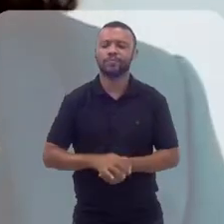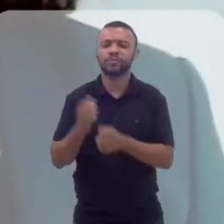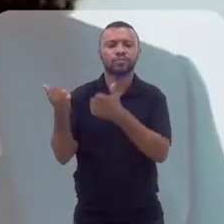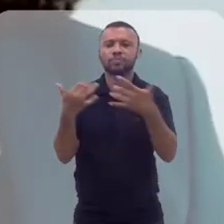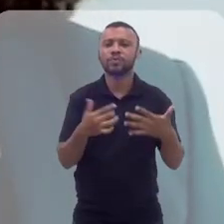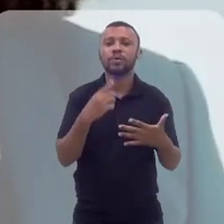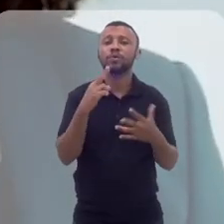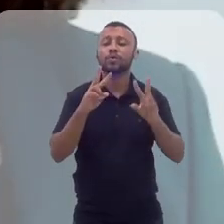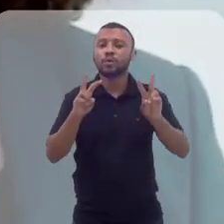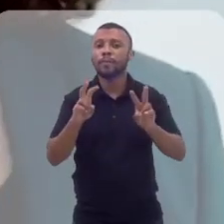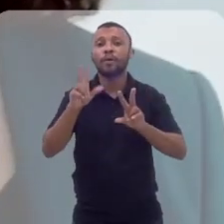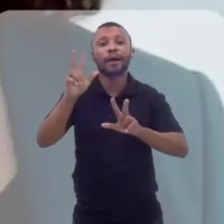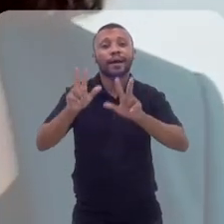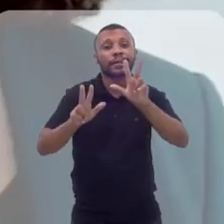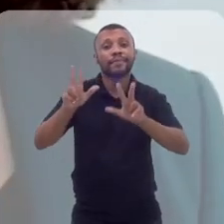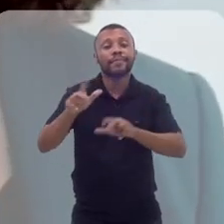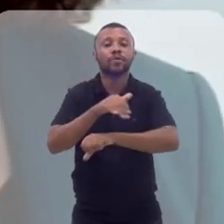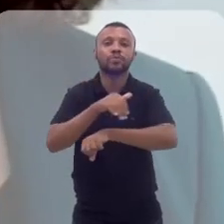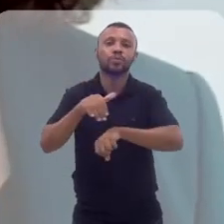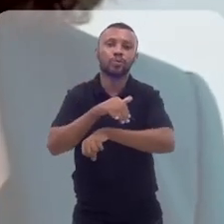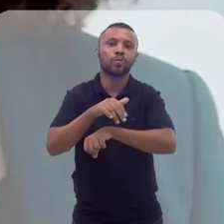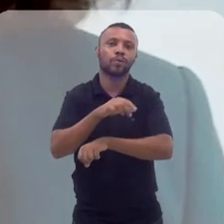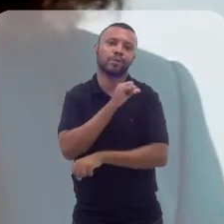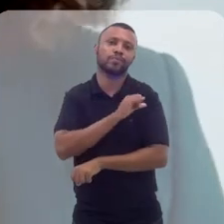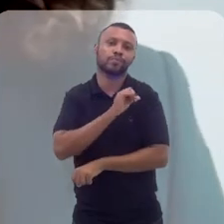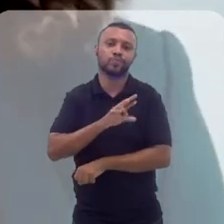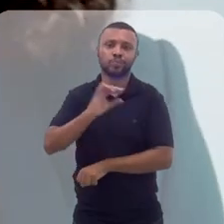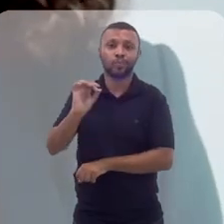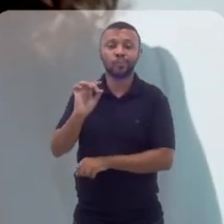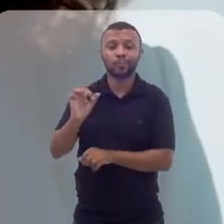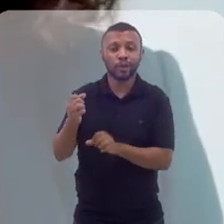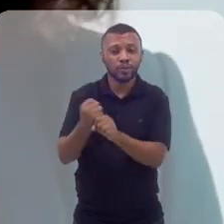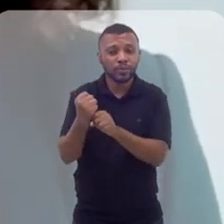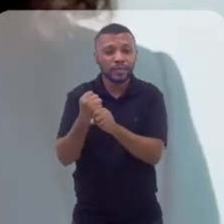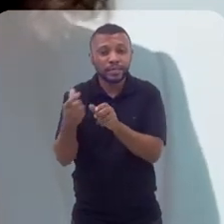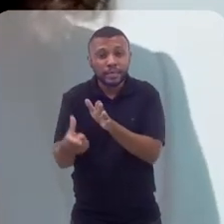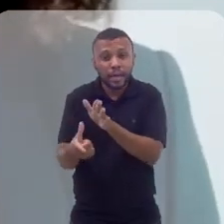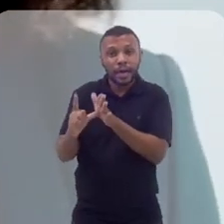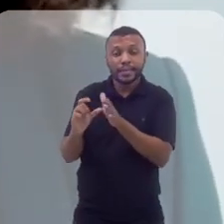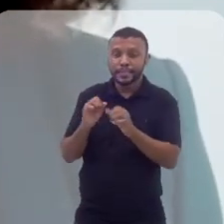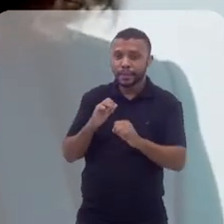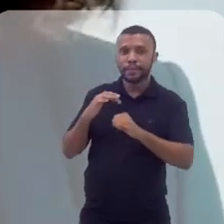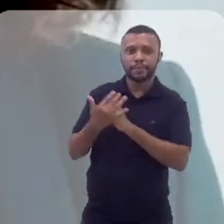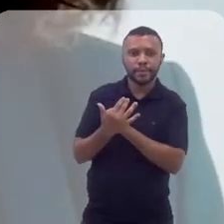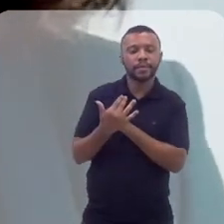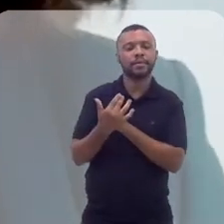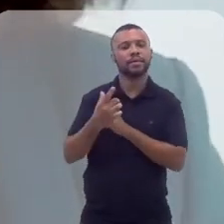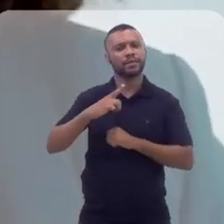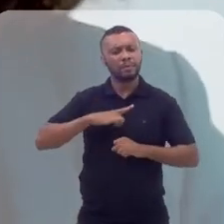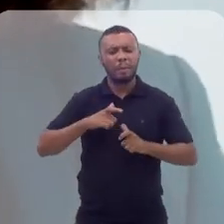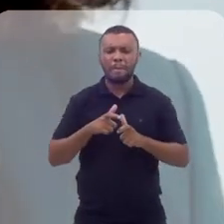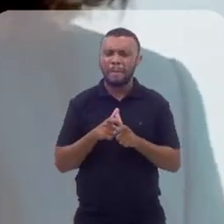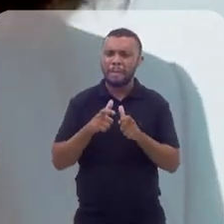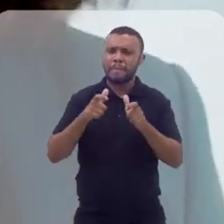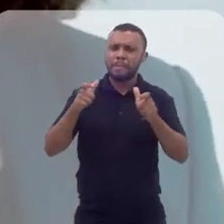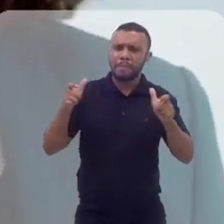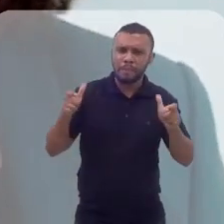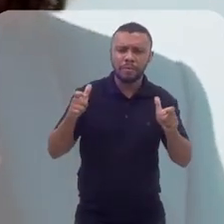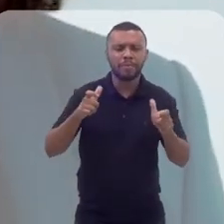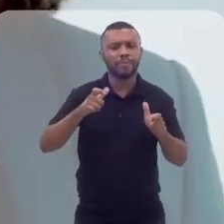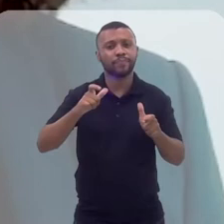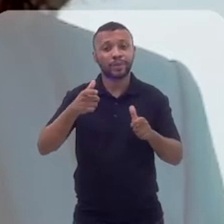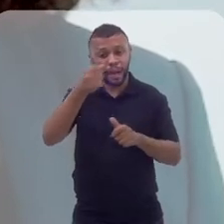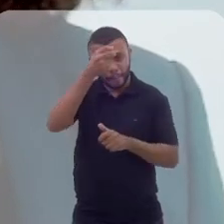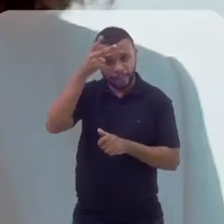fala sobre o carnaval de rua do Rio, a gente observa que, nos anos pré-pandêmicos, ele teve uma expansão muito grande, uma tentativa